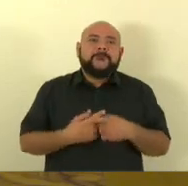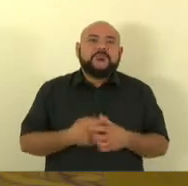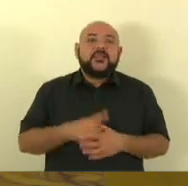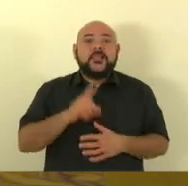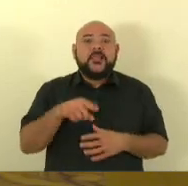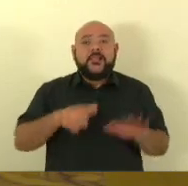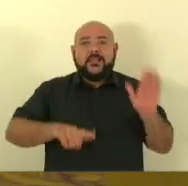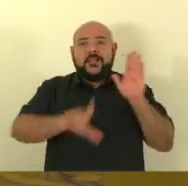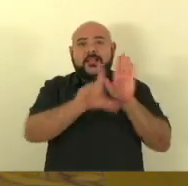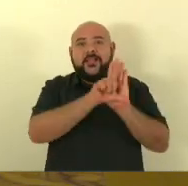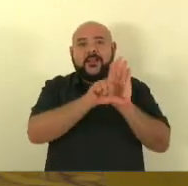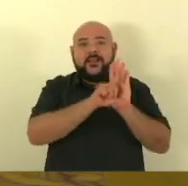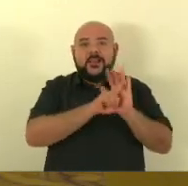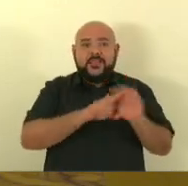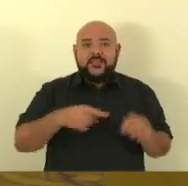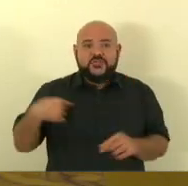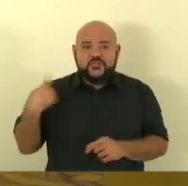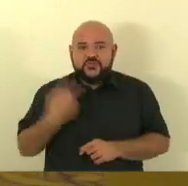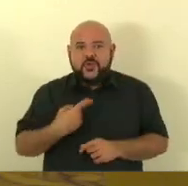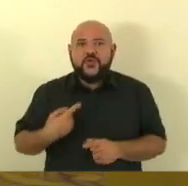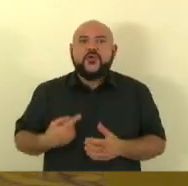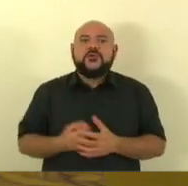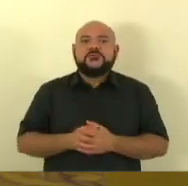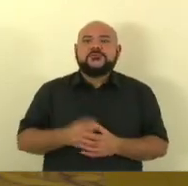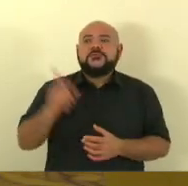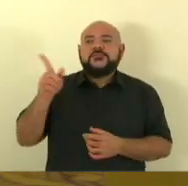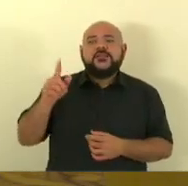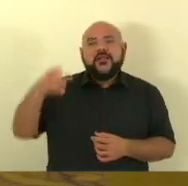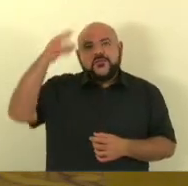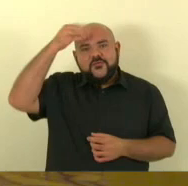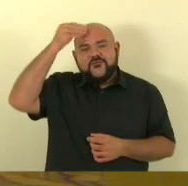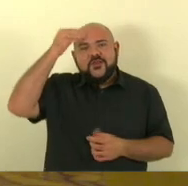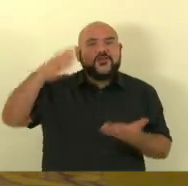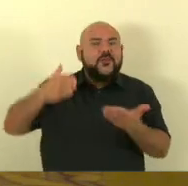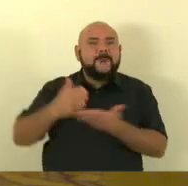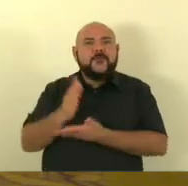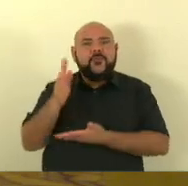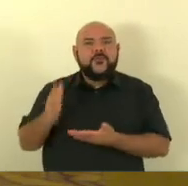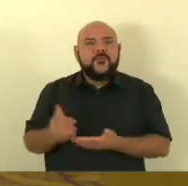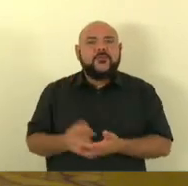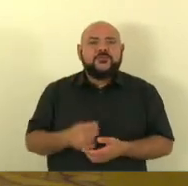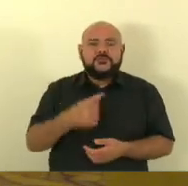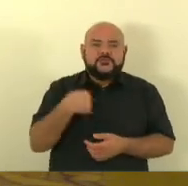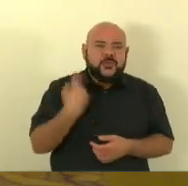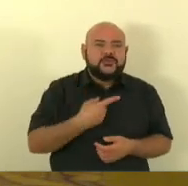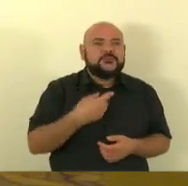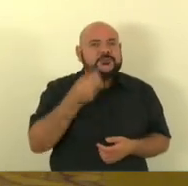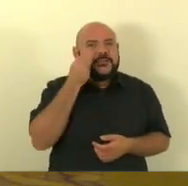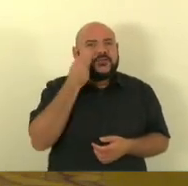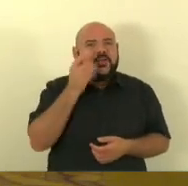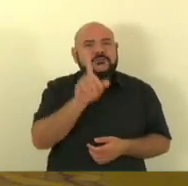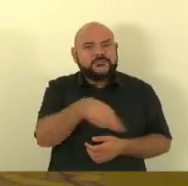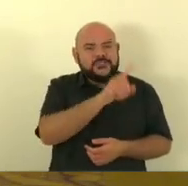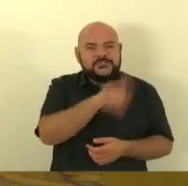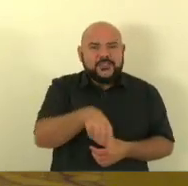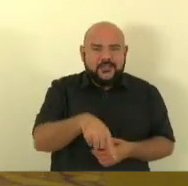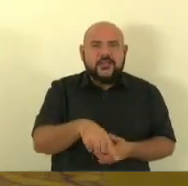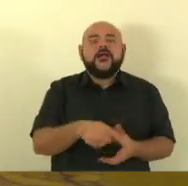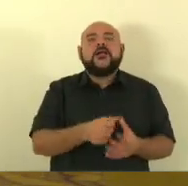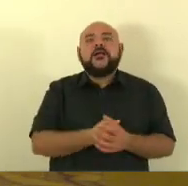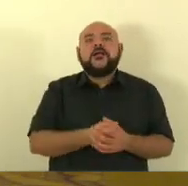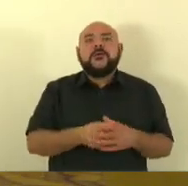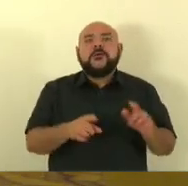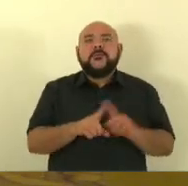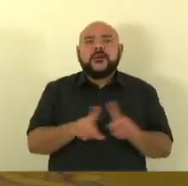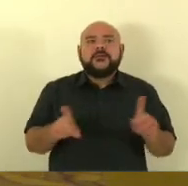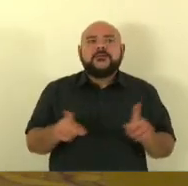sancionada pelo governador teve alguns vetos nós derrubamos alguns vetos mostrando que não havia necessidade